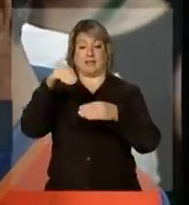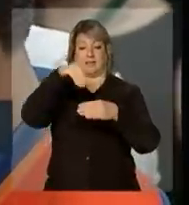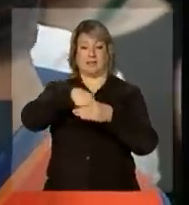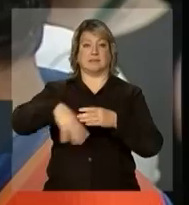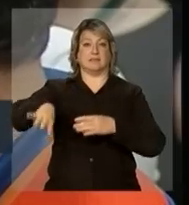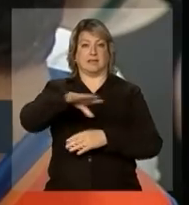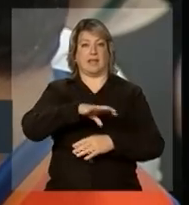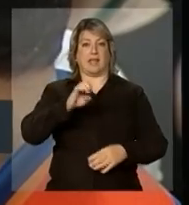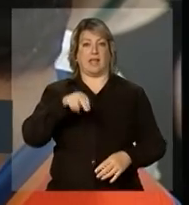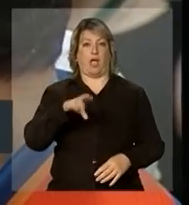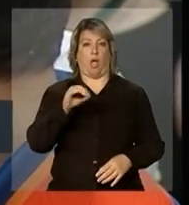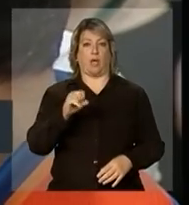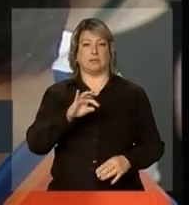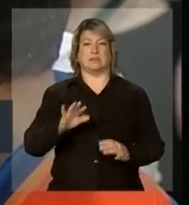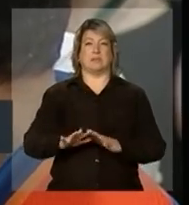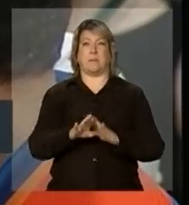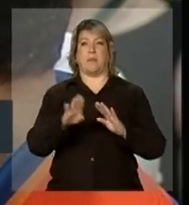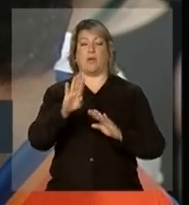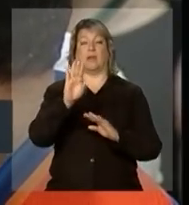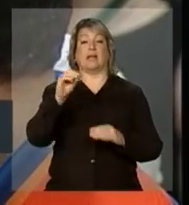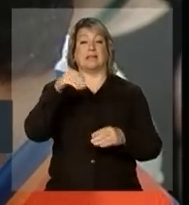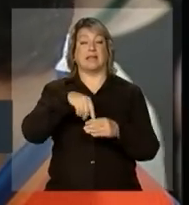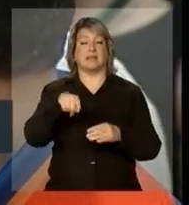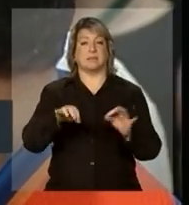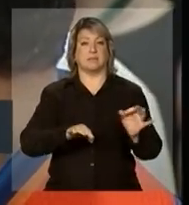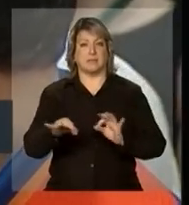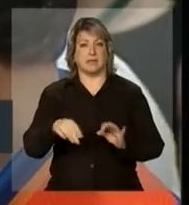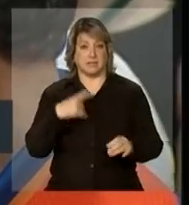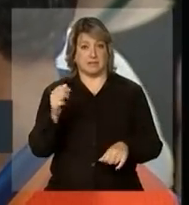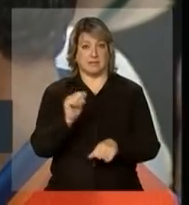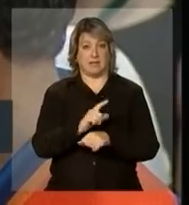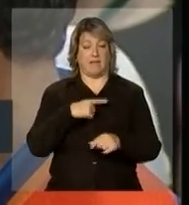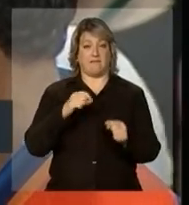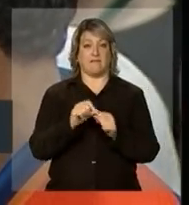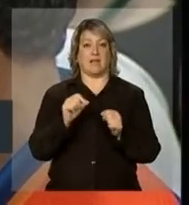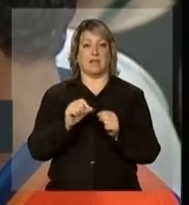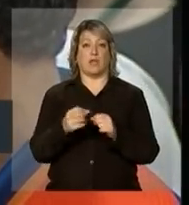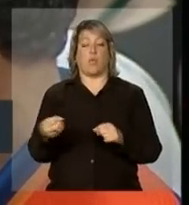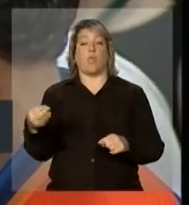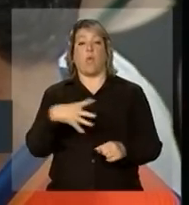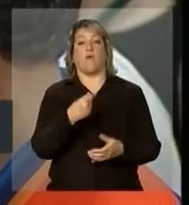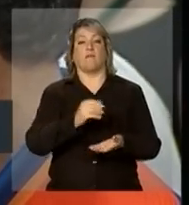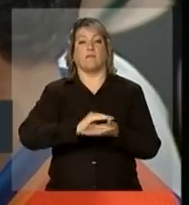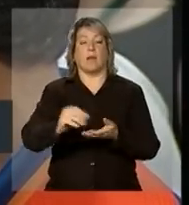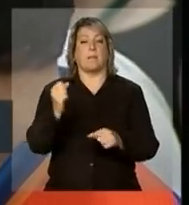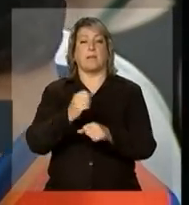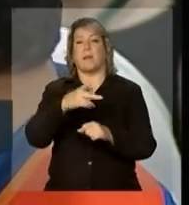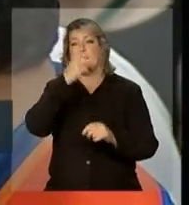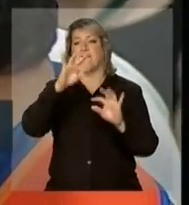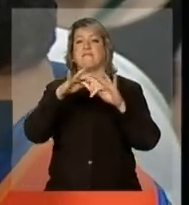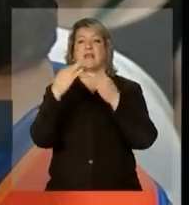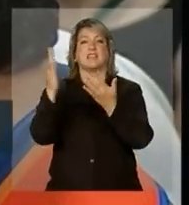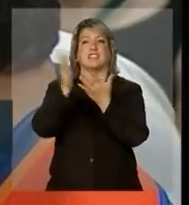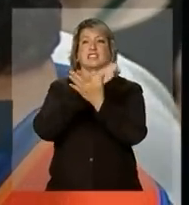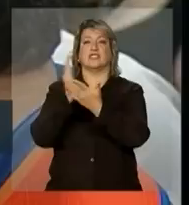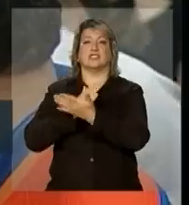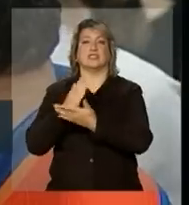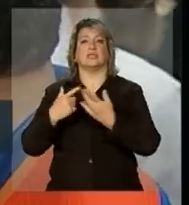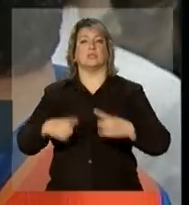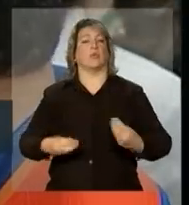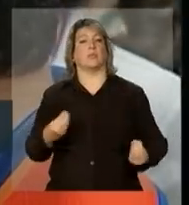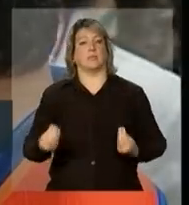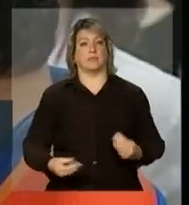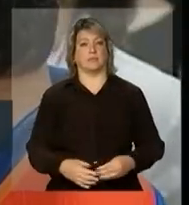desse plano se está se pensando fazer uma remodelagem, um novo investimento para retirar essas famílias de áreas de risco.